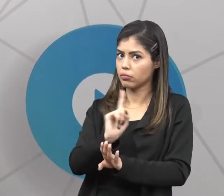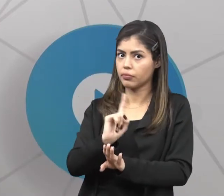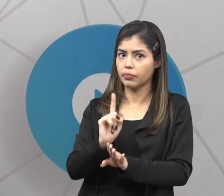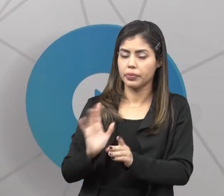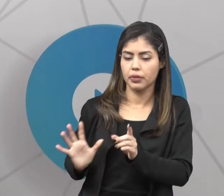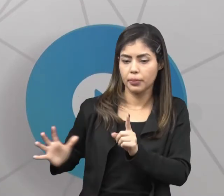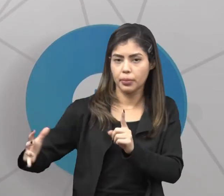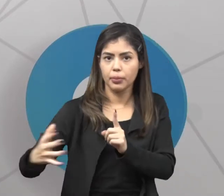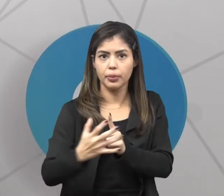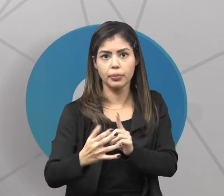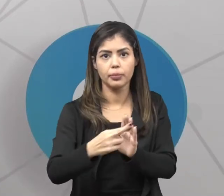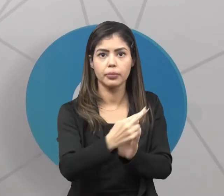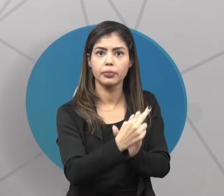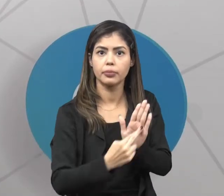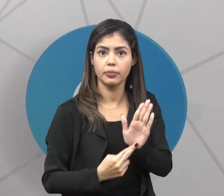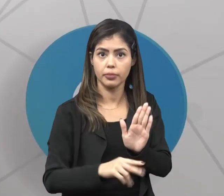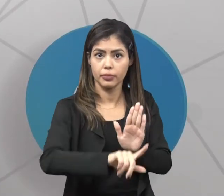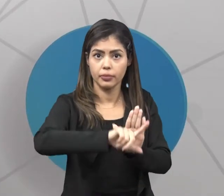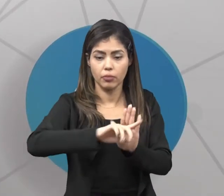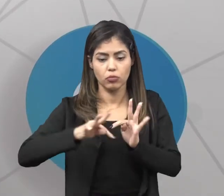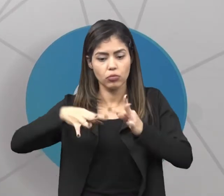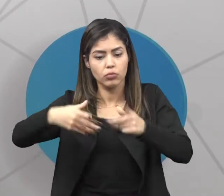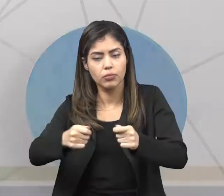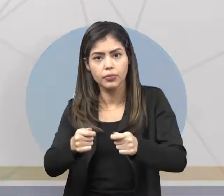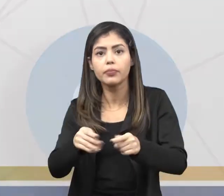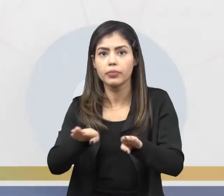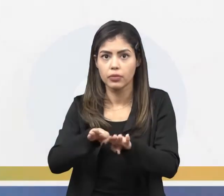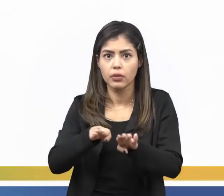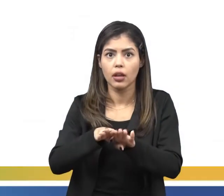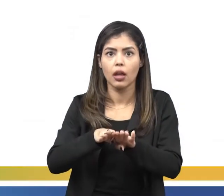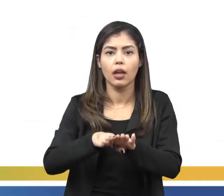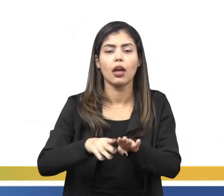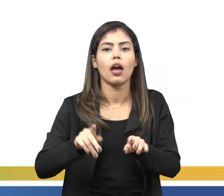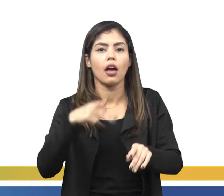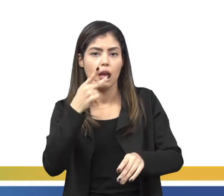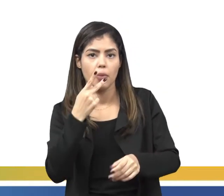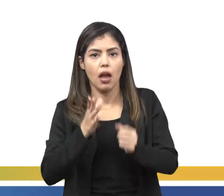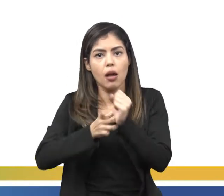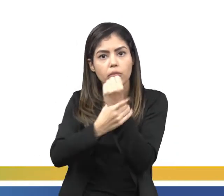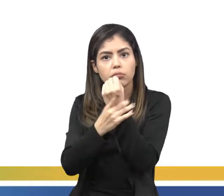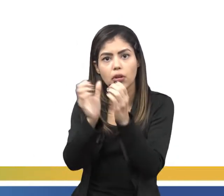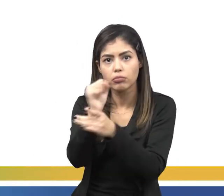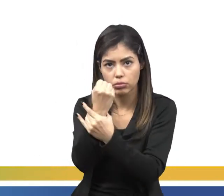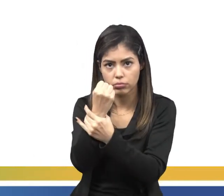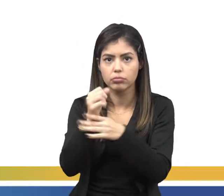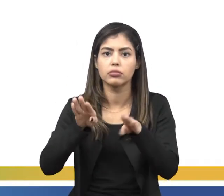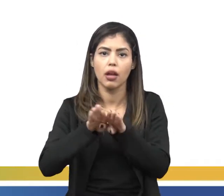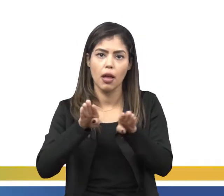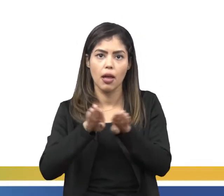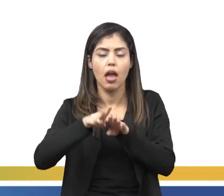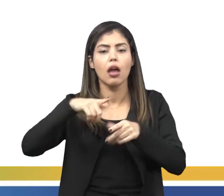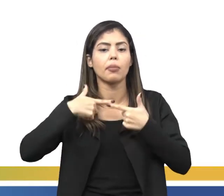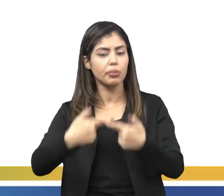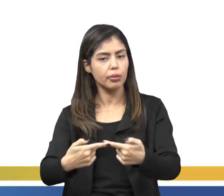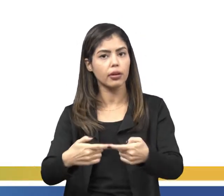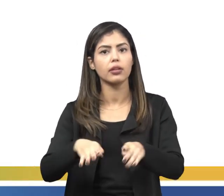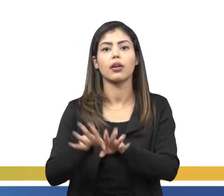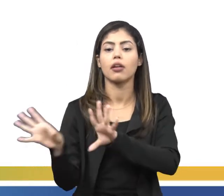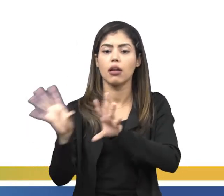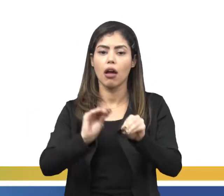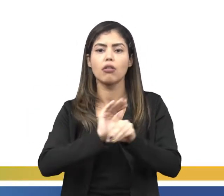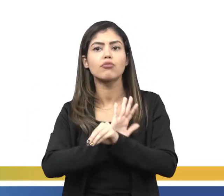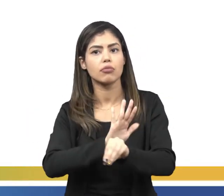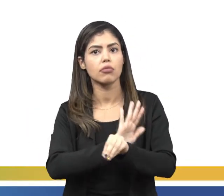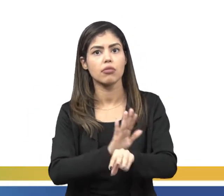seguir essas normas. E também defendia aí a escravidão dos prisioneiros de guerra. Então, ele era a favor